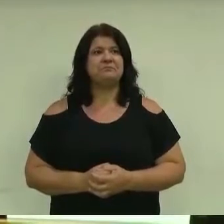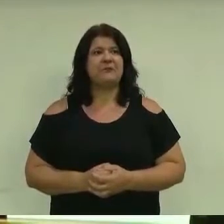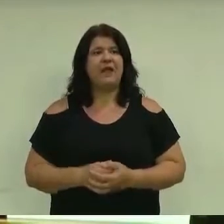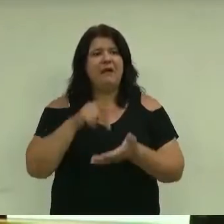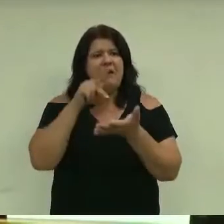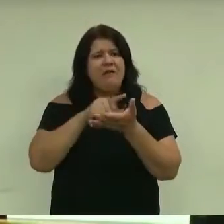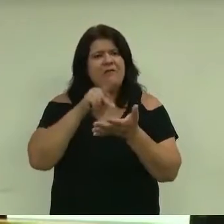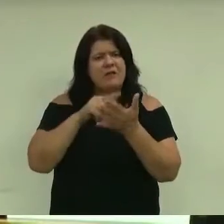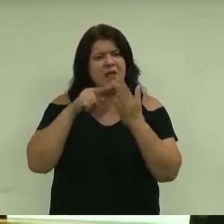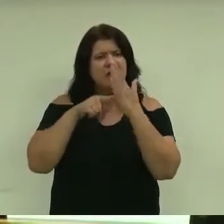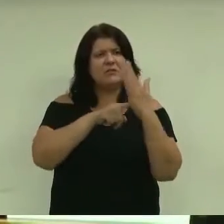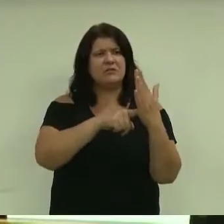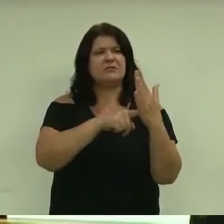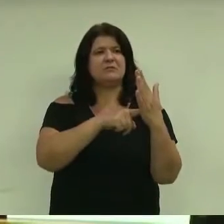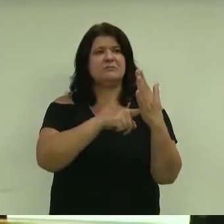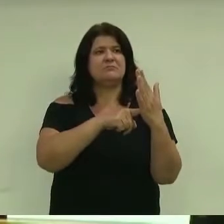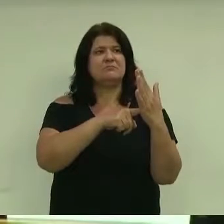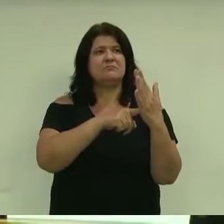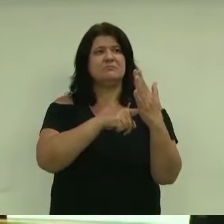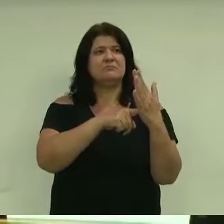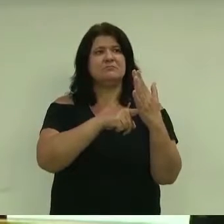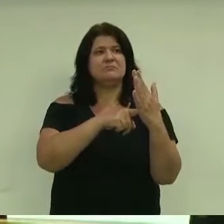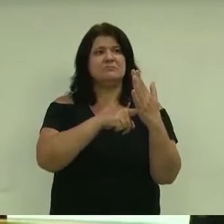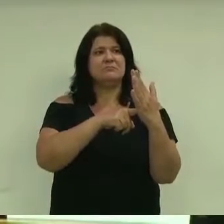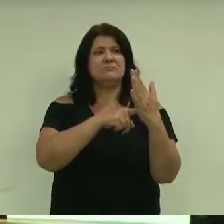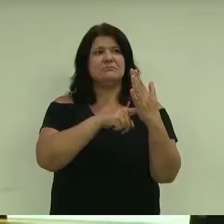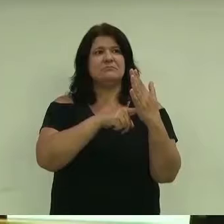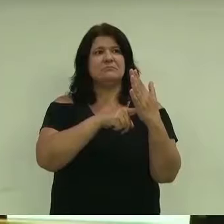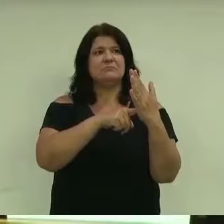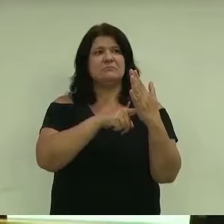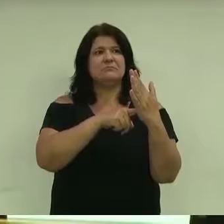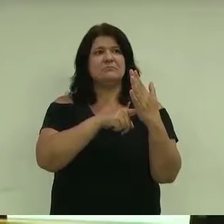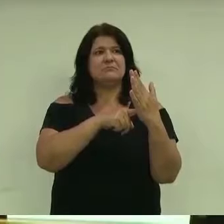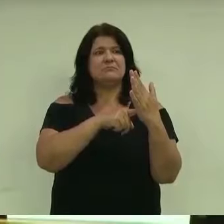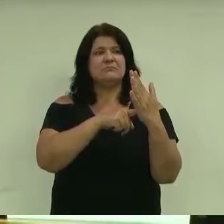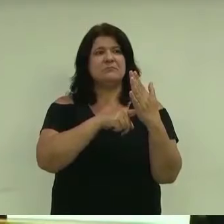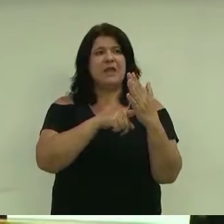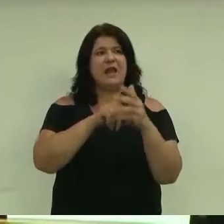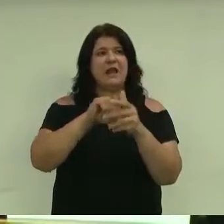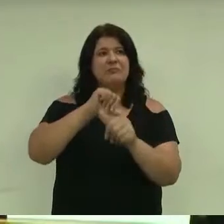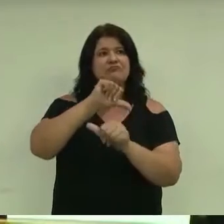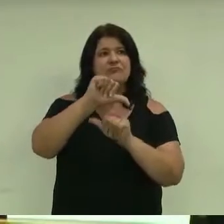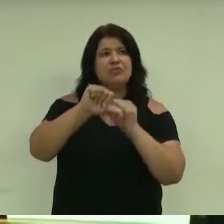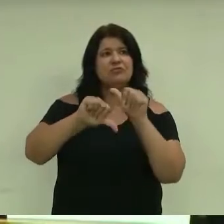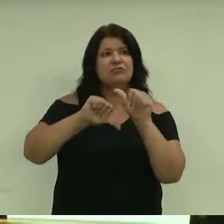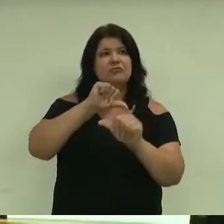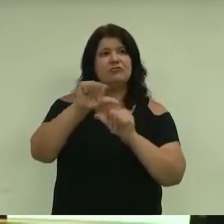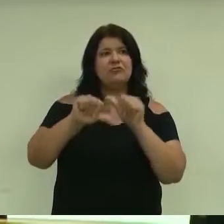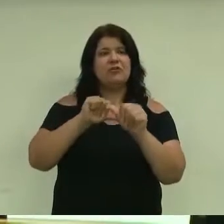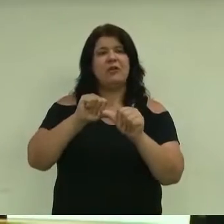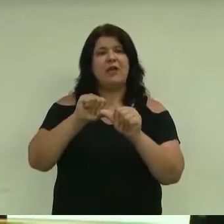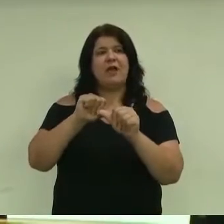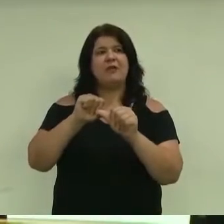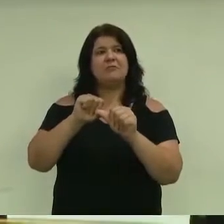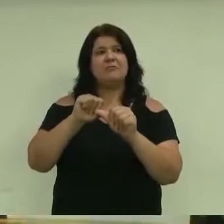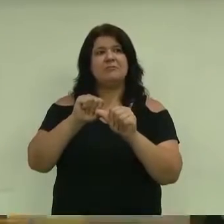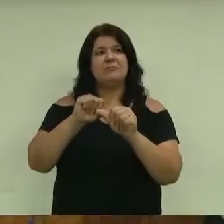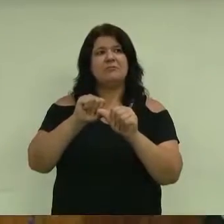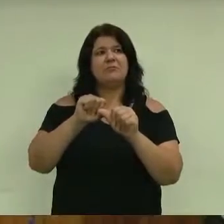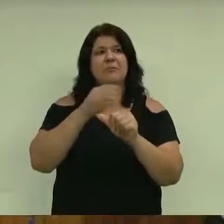na verdade, essa indicação, ela visa alterar o sistema de coleta de lixo da